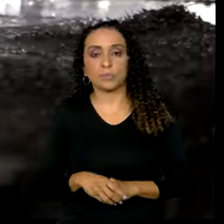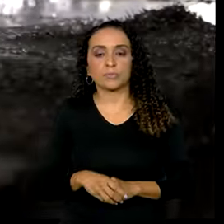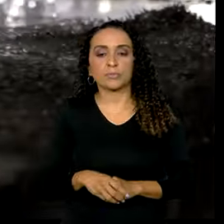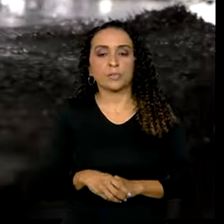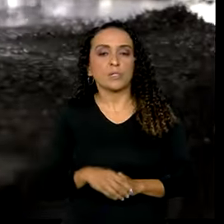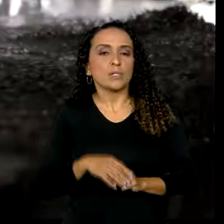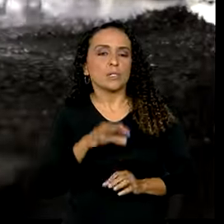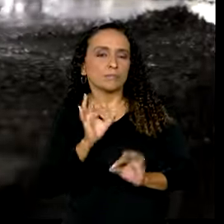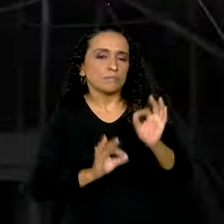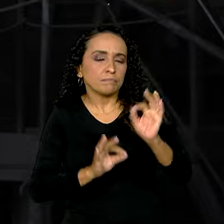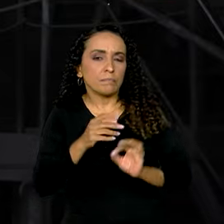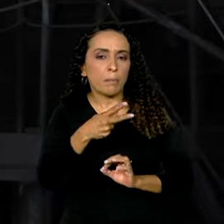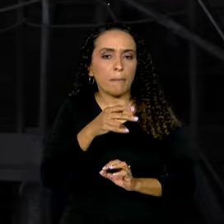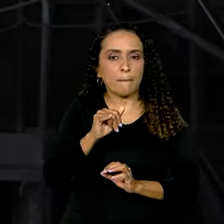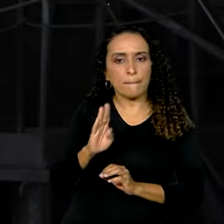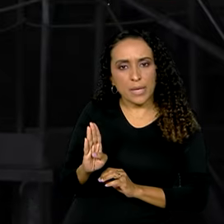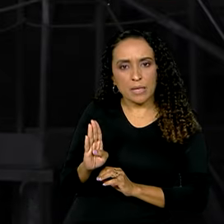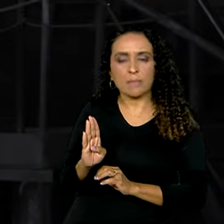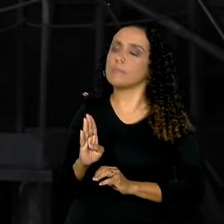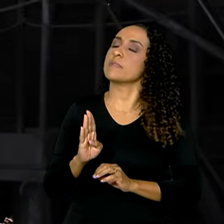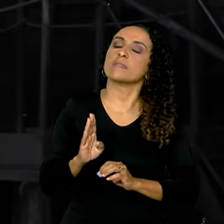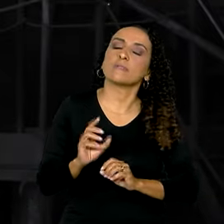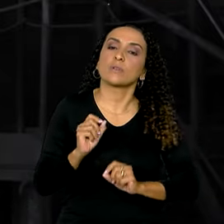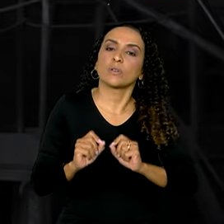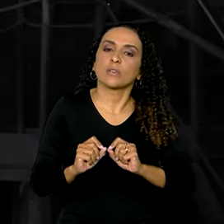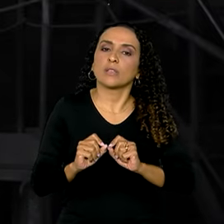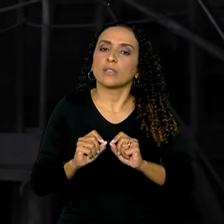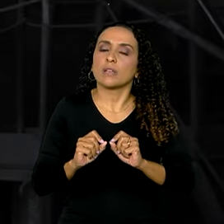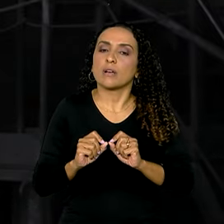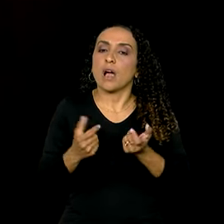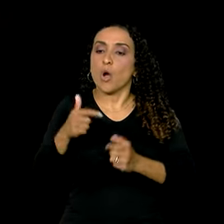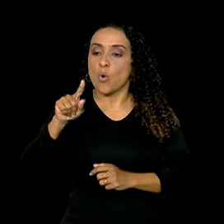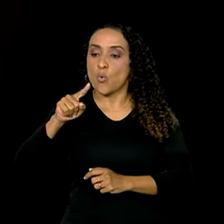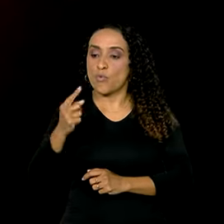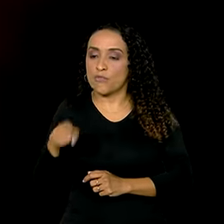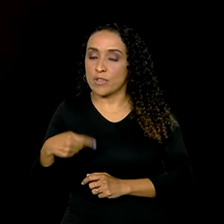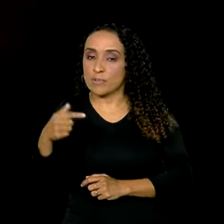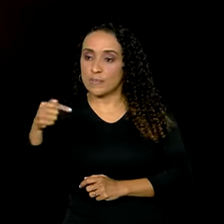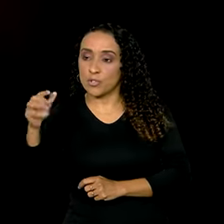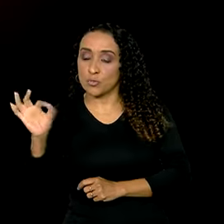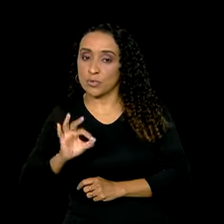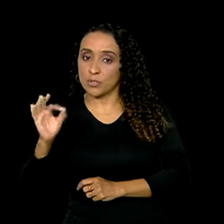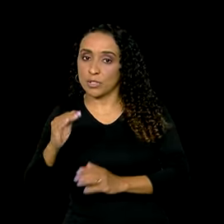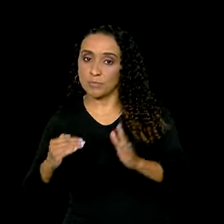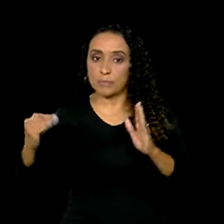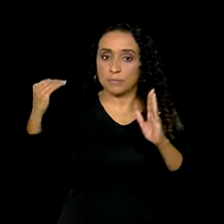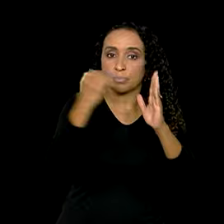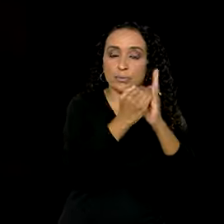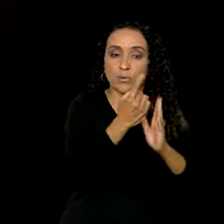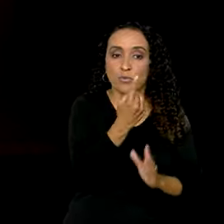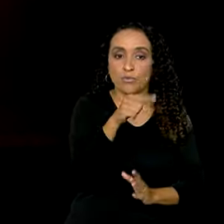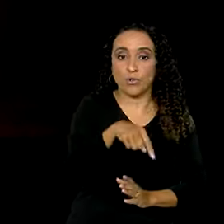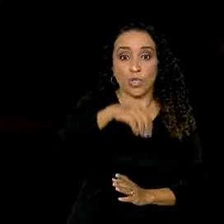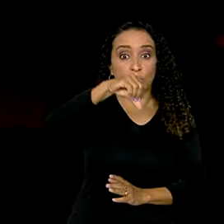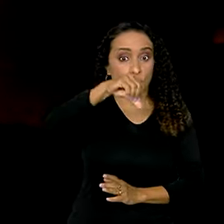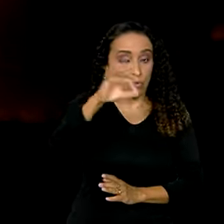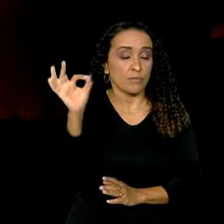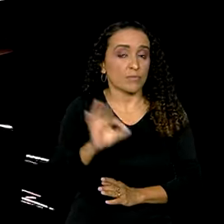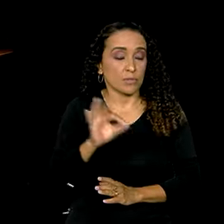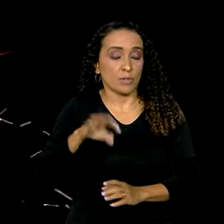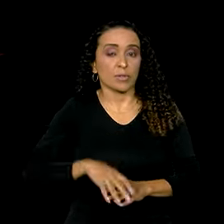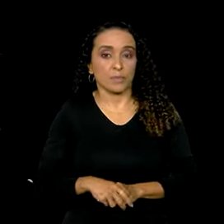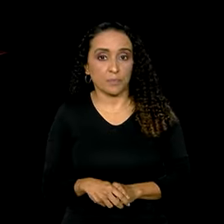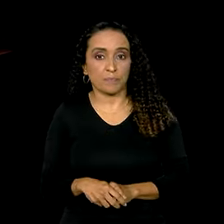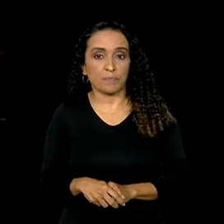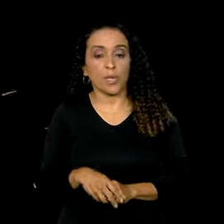projeção do PIB, o Produto Interno Bruto, passou de 1,7% para 1,9%.